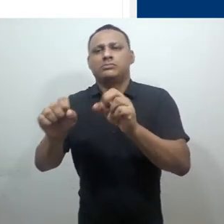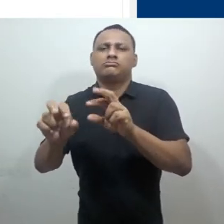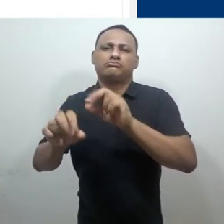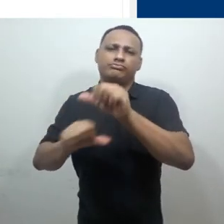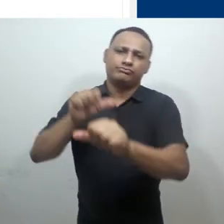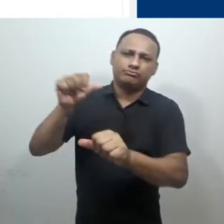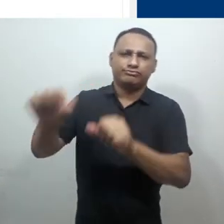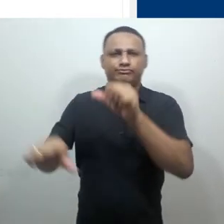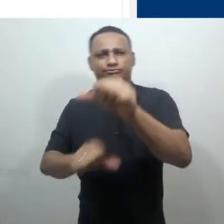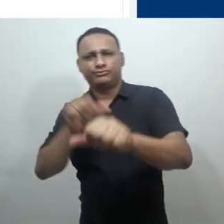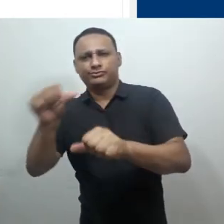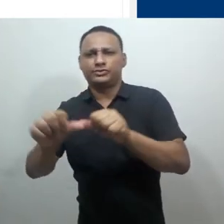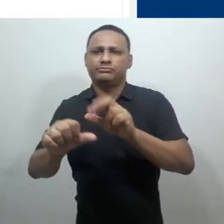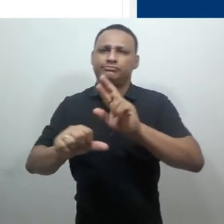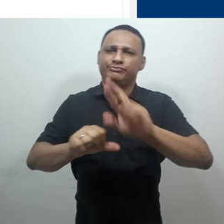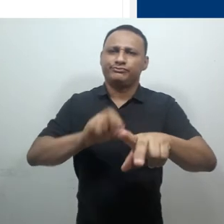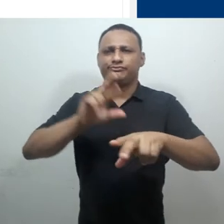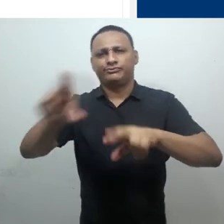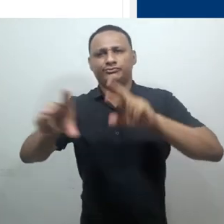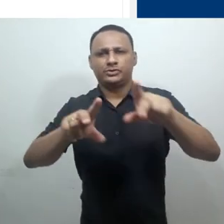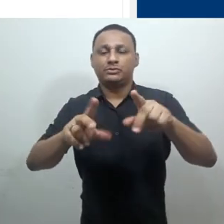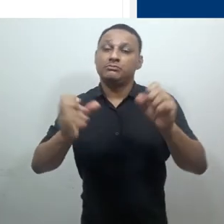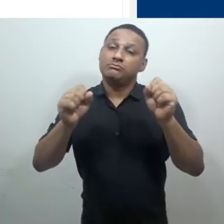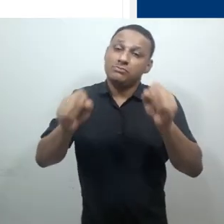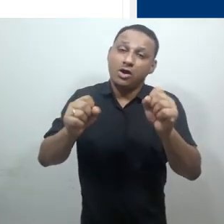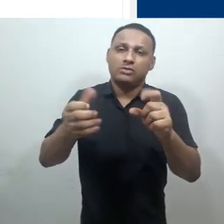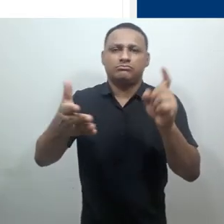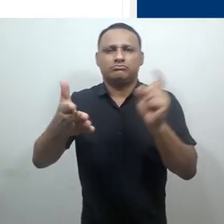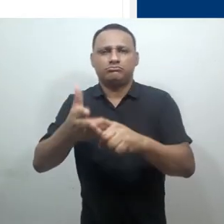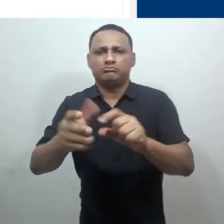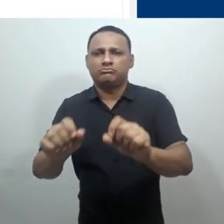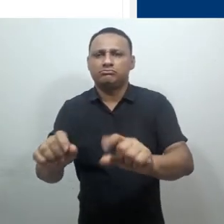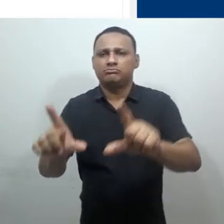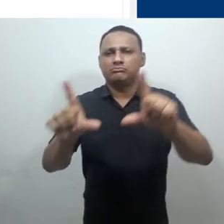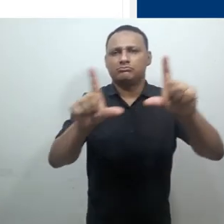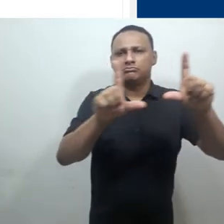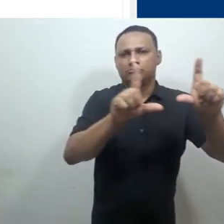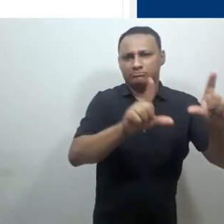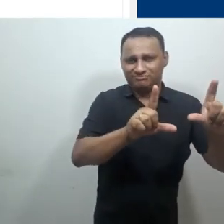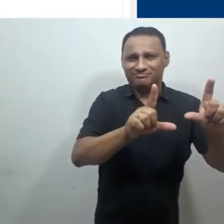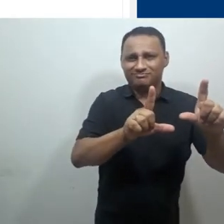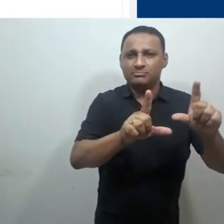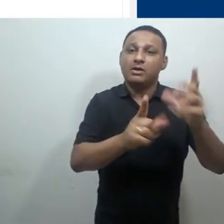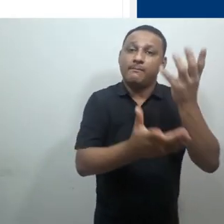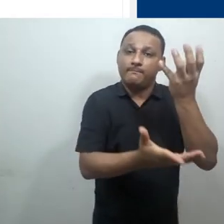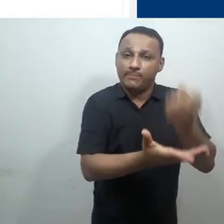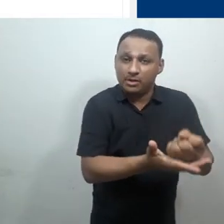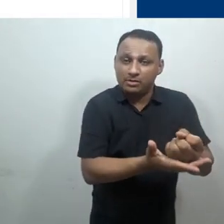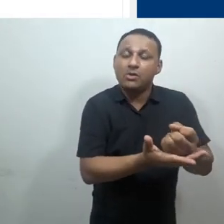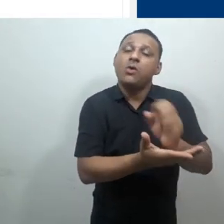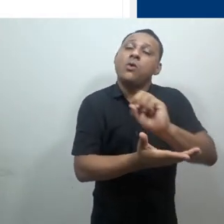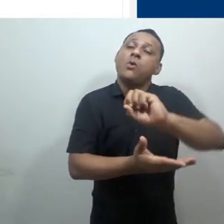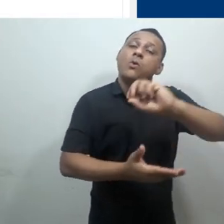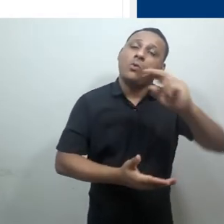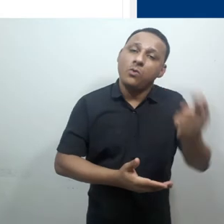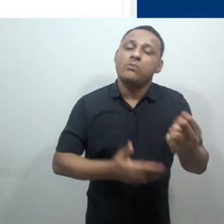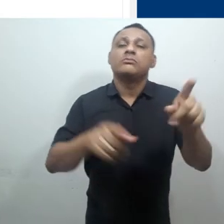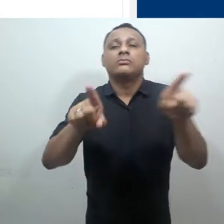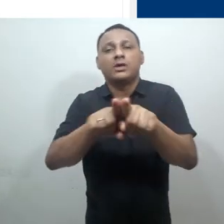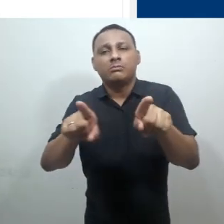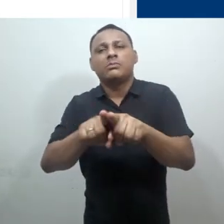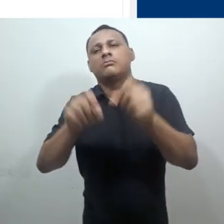variar um pouco, dependendo das configurações. Podemos ser direcionados para uma página com descrição do arquivo e o link para download.